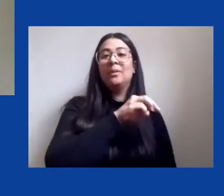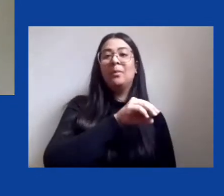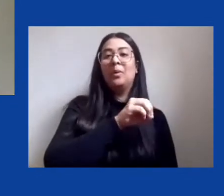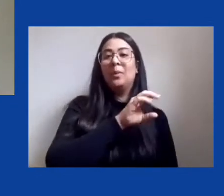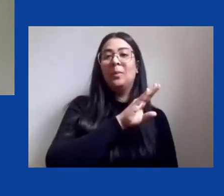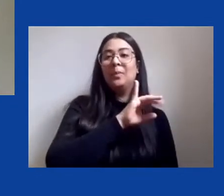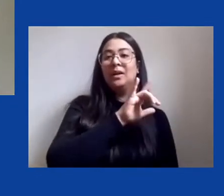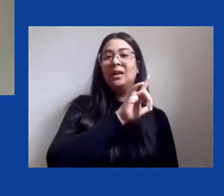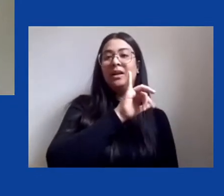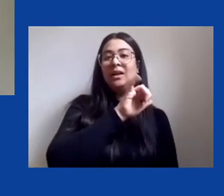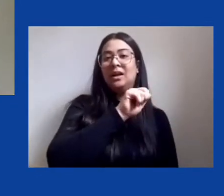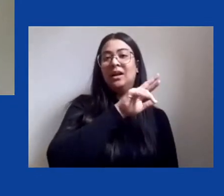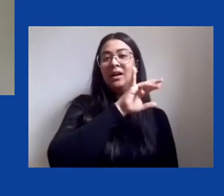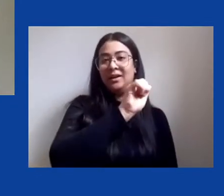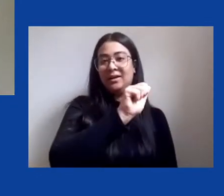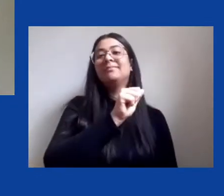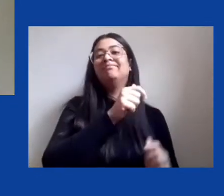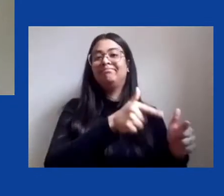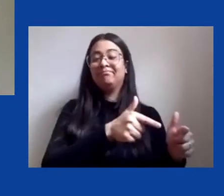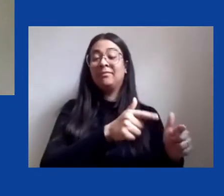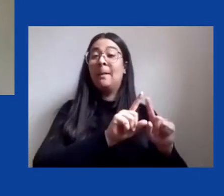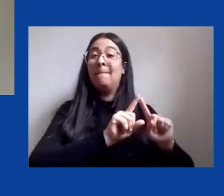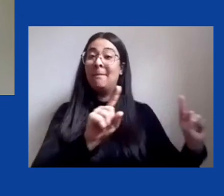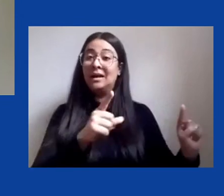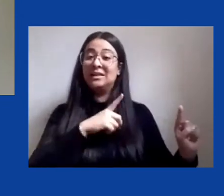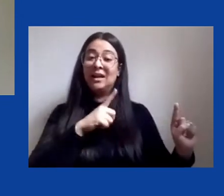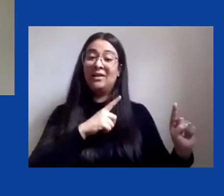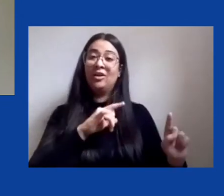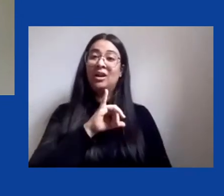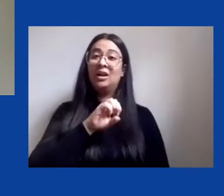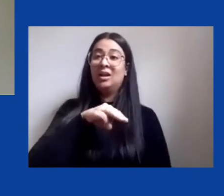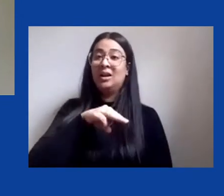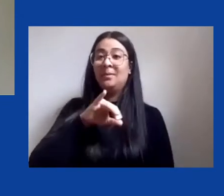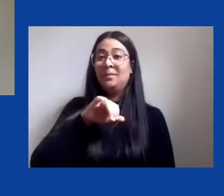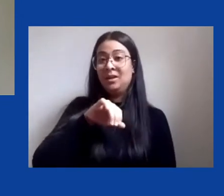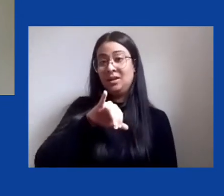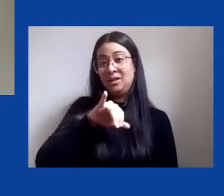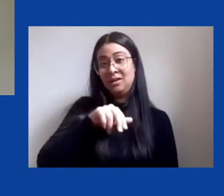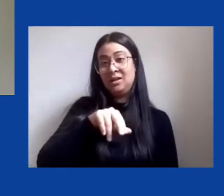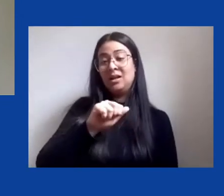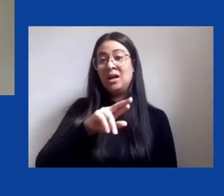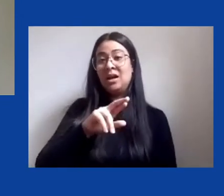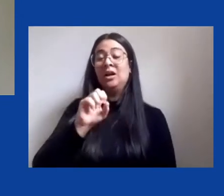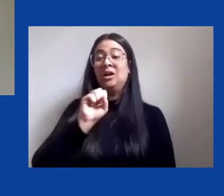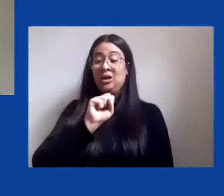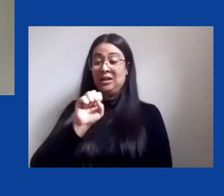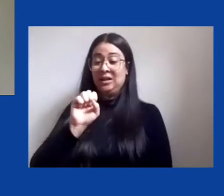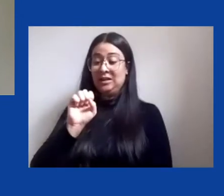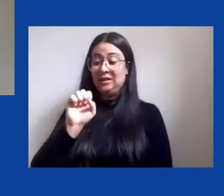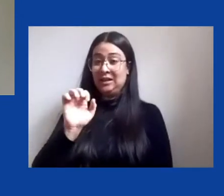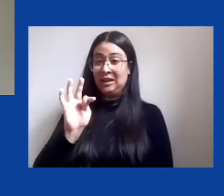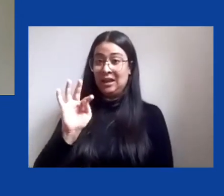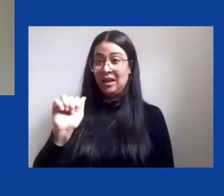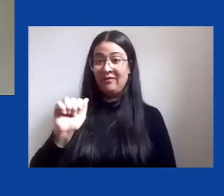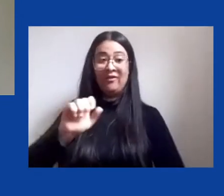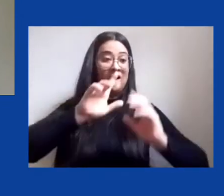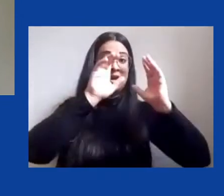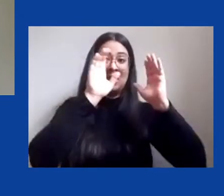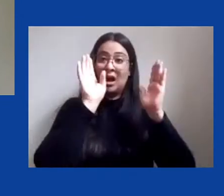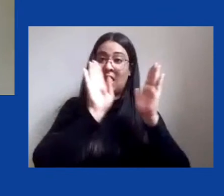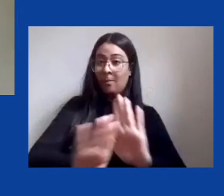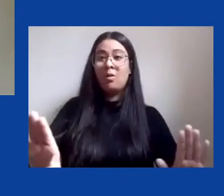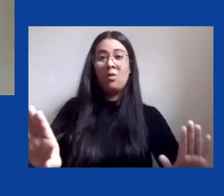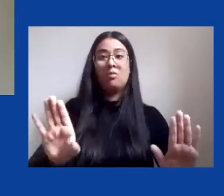Ainda bem que por meio de um eliminar a ministra Rosa Weber do FTF suspendeu a vigência dessa resolução